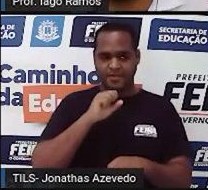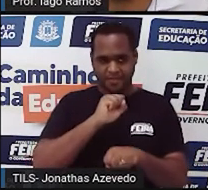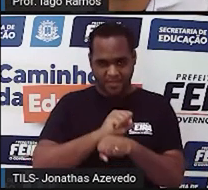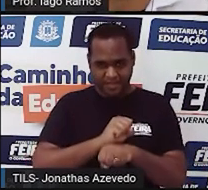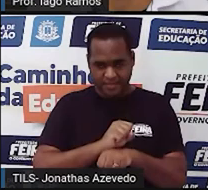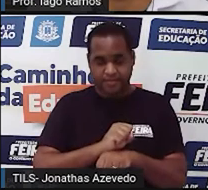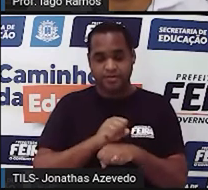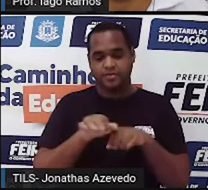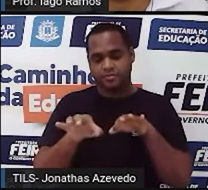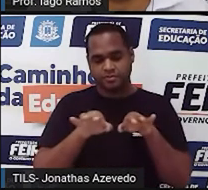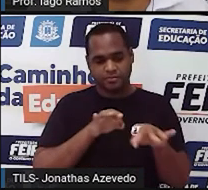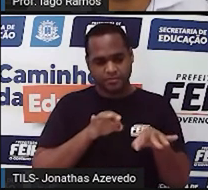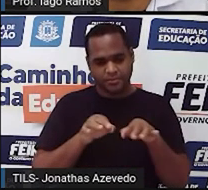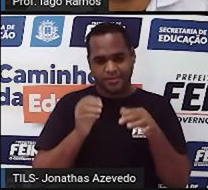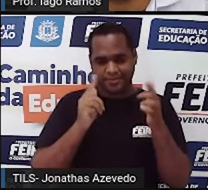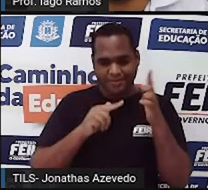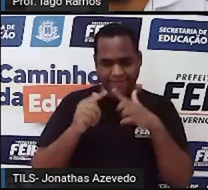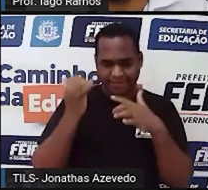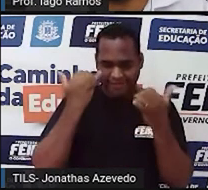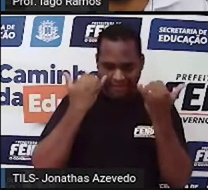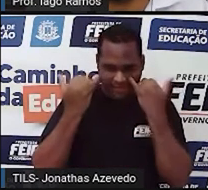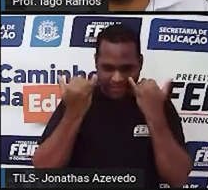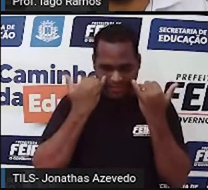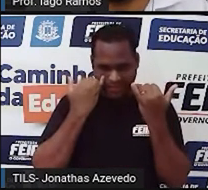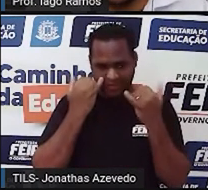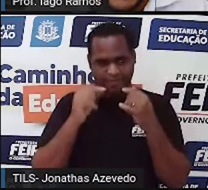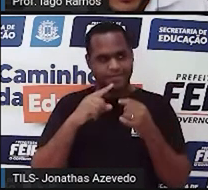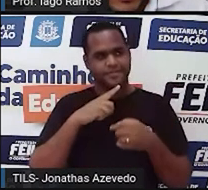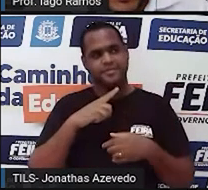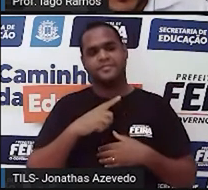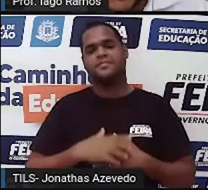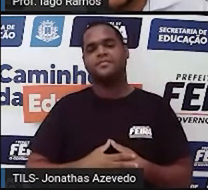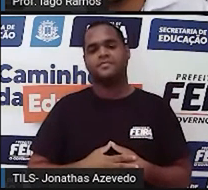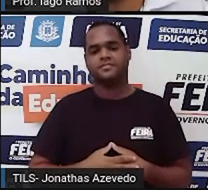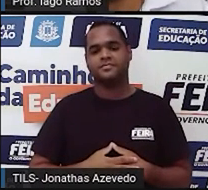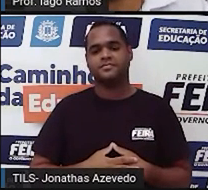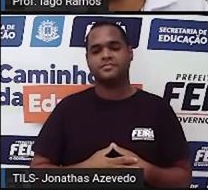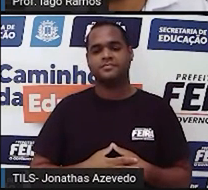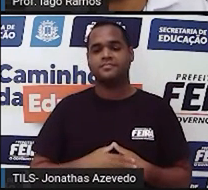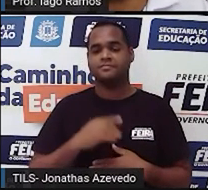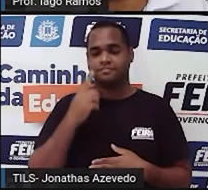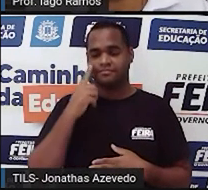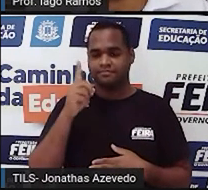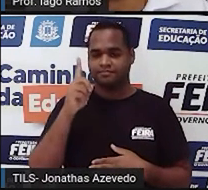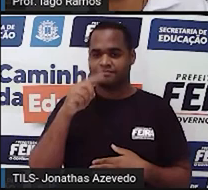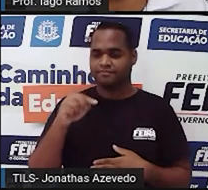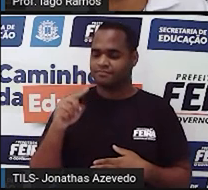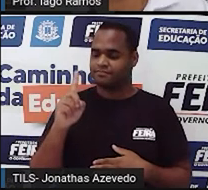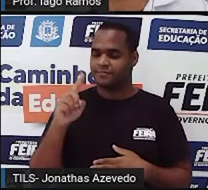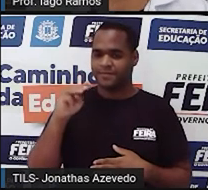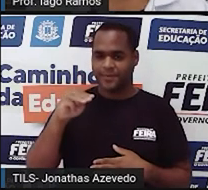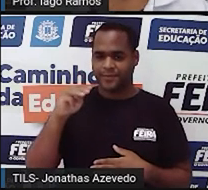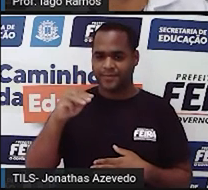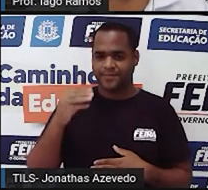conseguir organizar as informações que a gente viu até aqui. Tá bom? Então, olha só o reloginho na tela. Um minutinho.